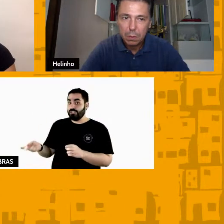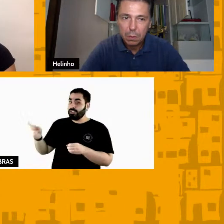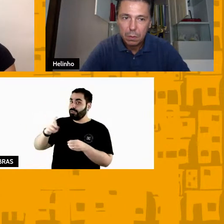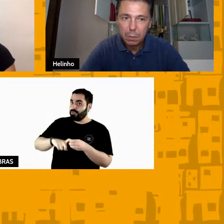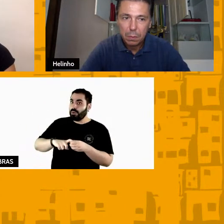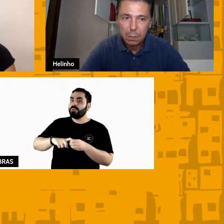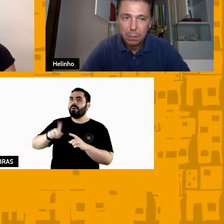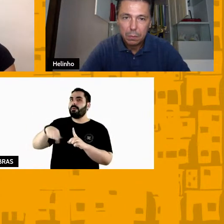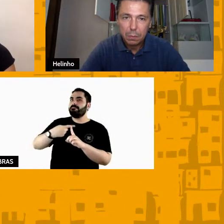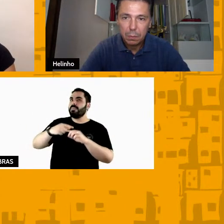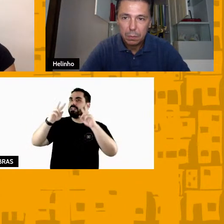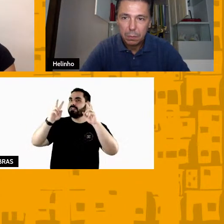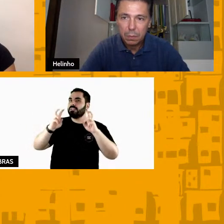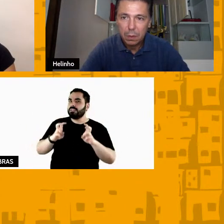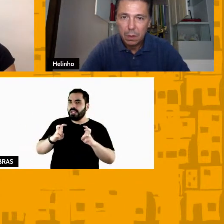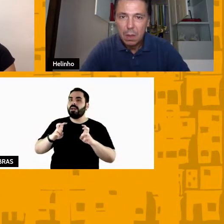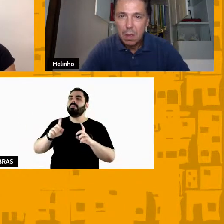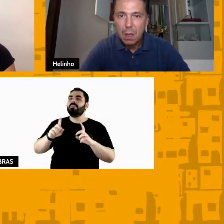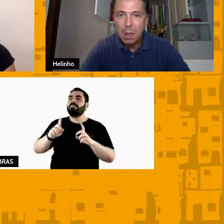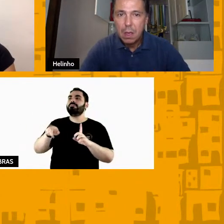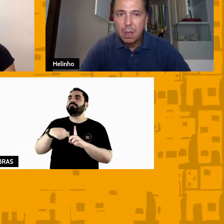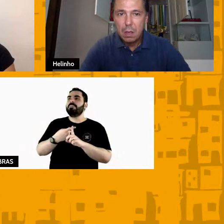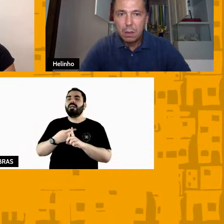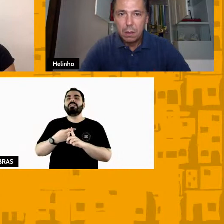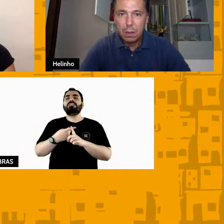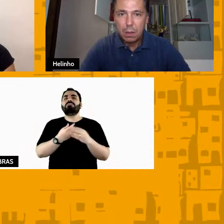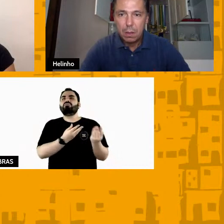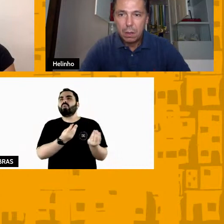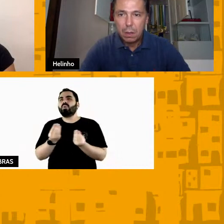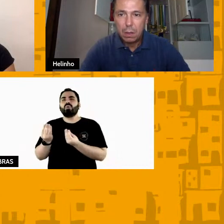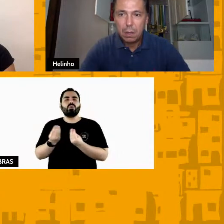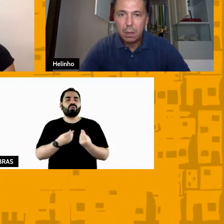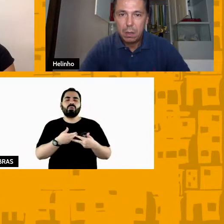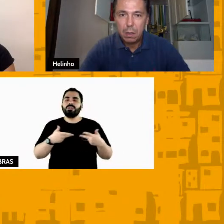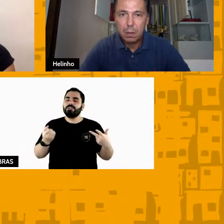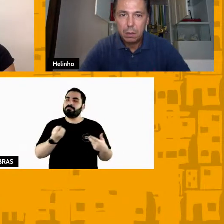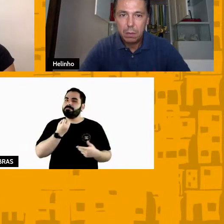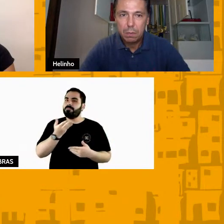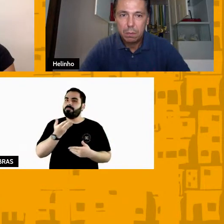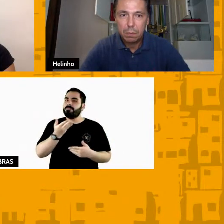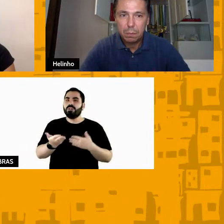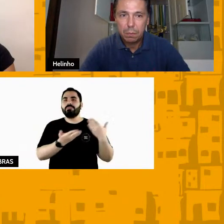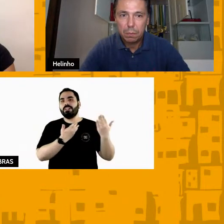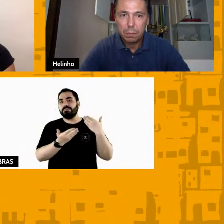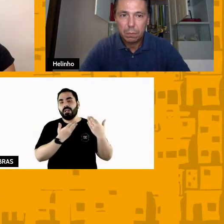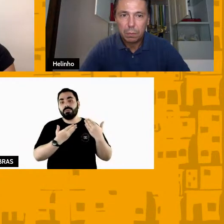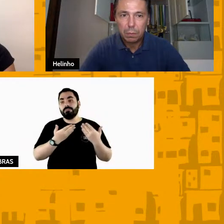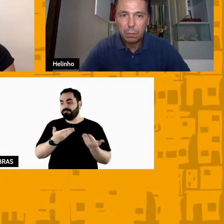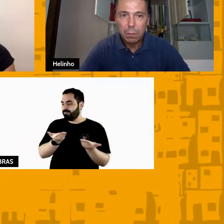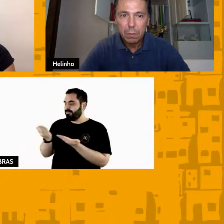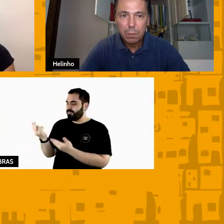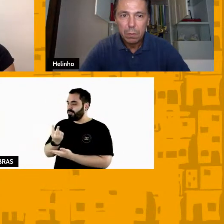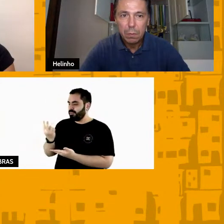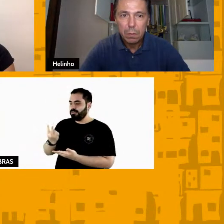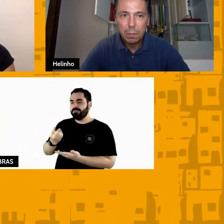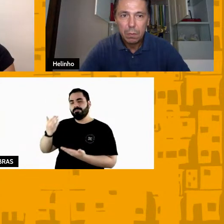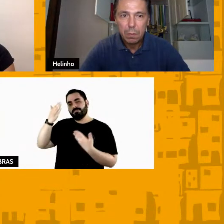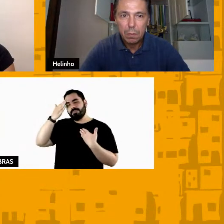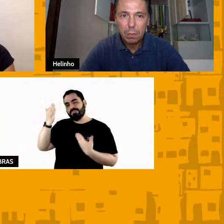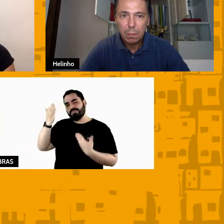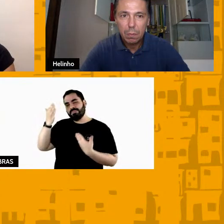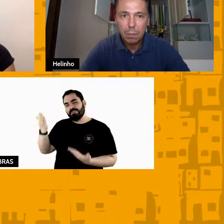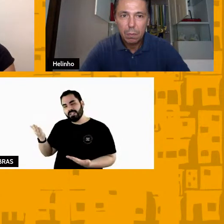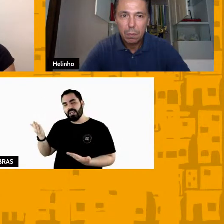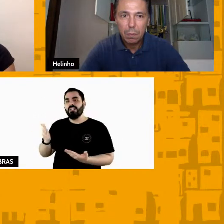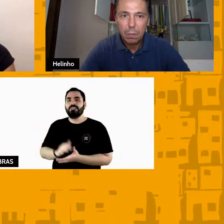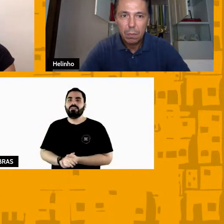com mais energia com muita coisa boa aí nos nossos bate-papos Elinho Pablo Paula boa